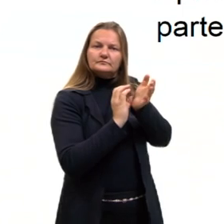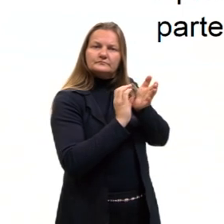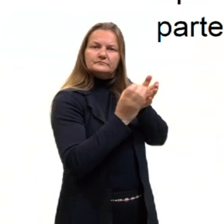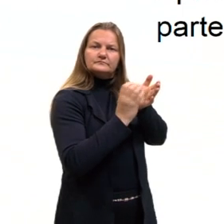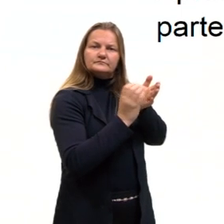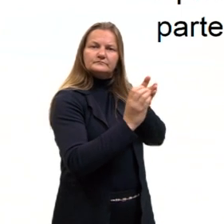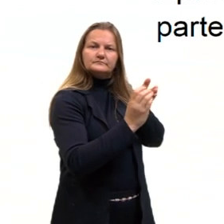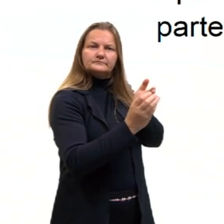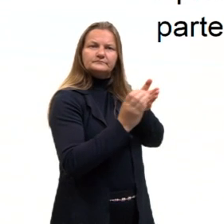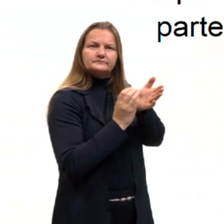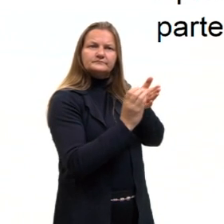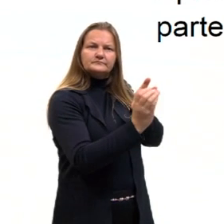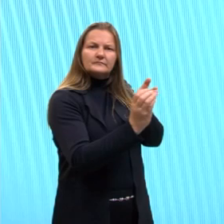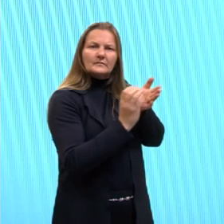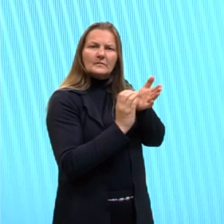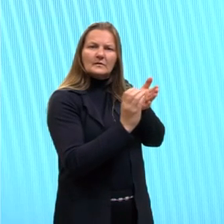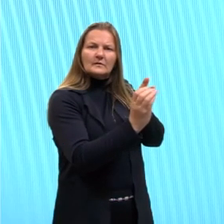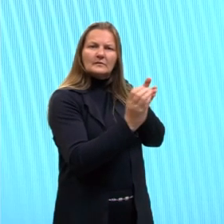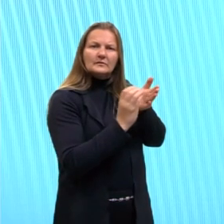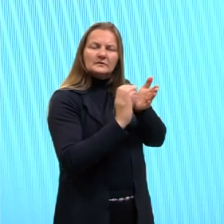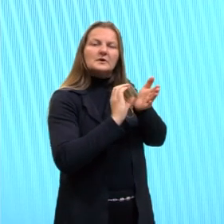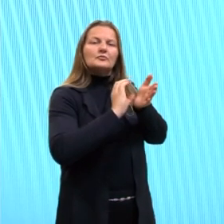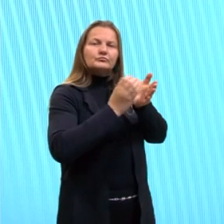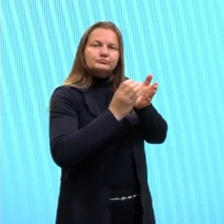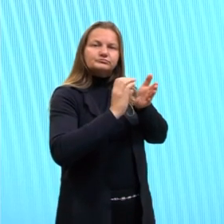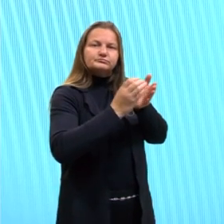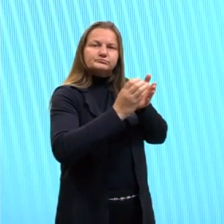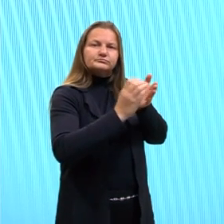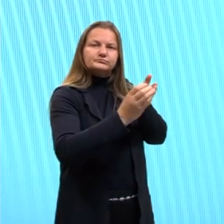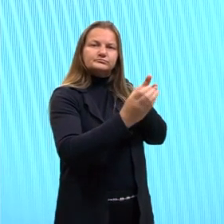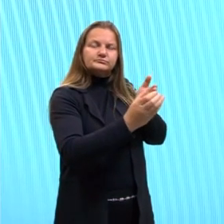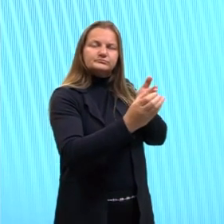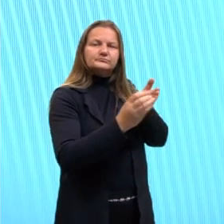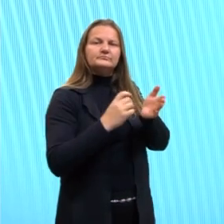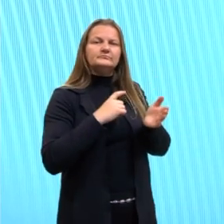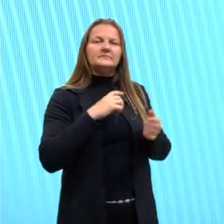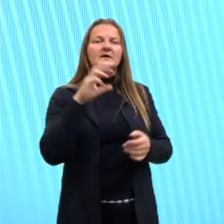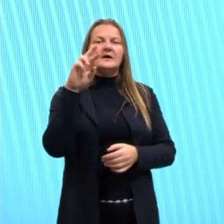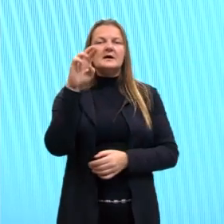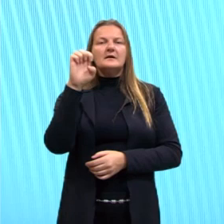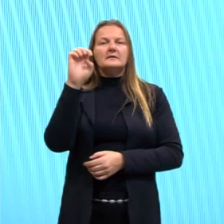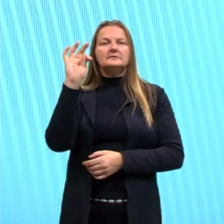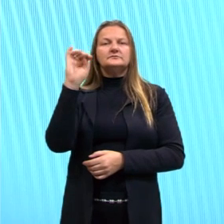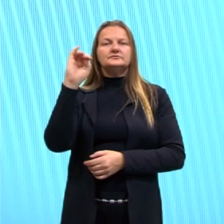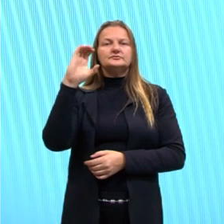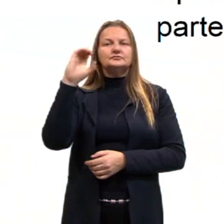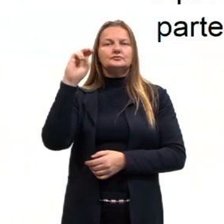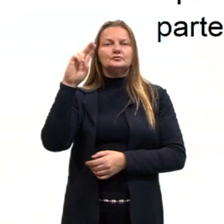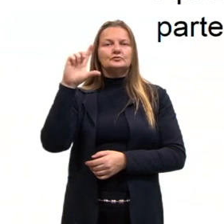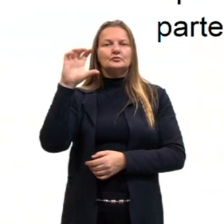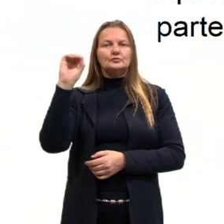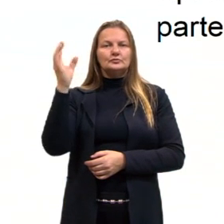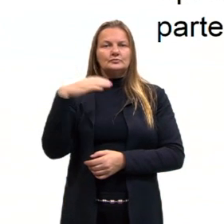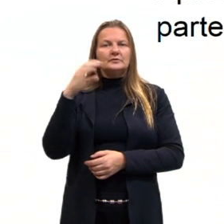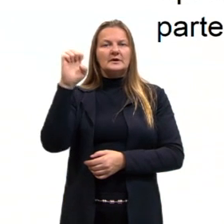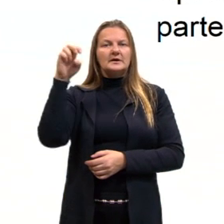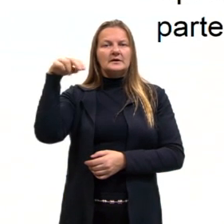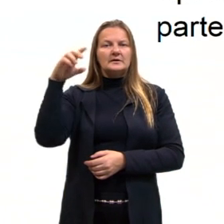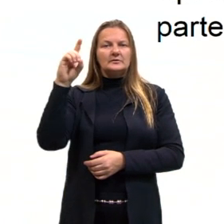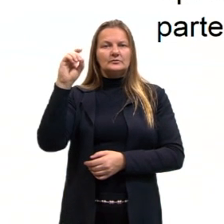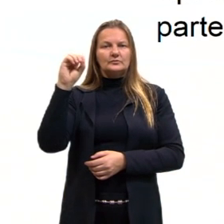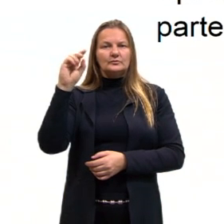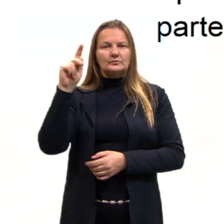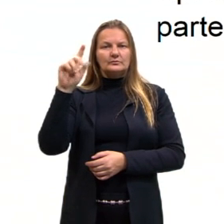Aqui no desenho está o retículo endoplasmático rugoso. Essa parte é visualizada ao microscópio